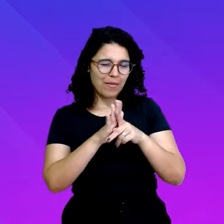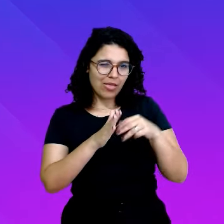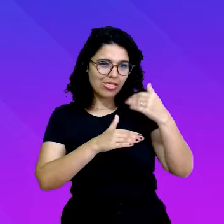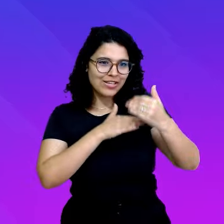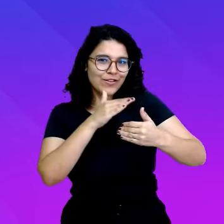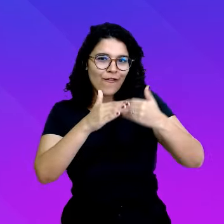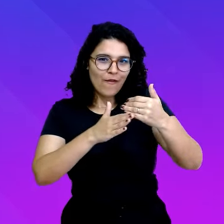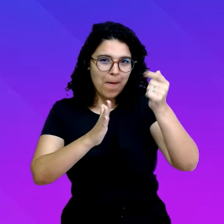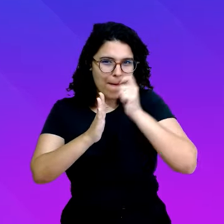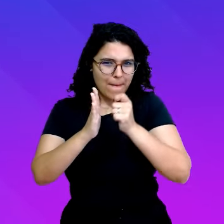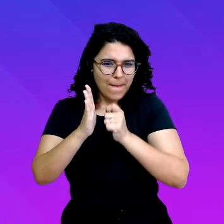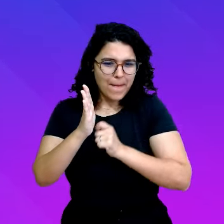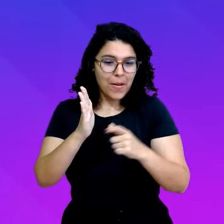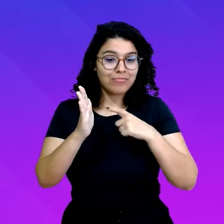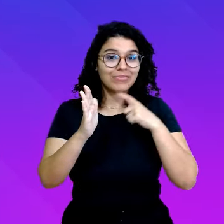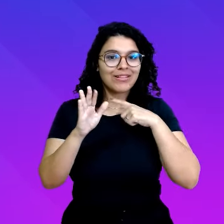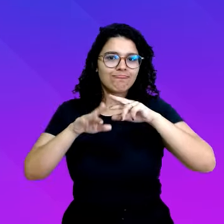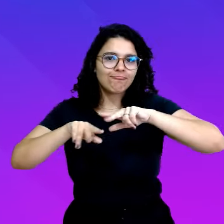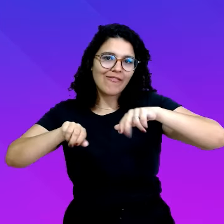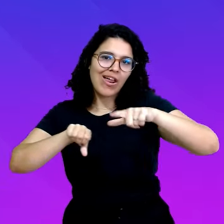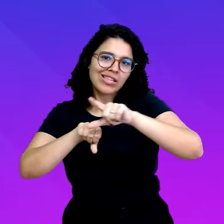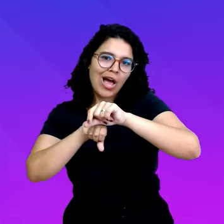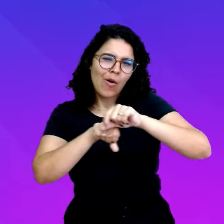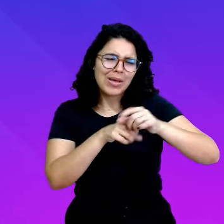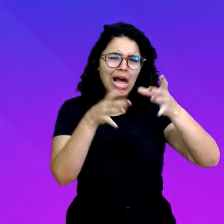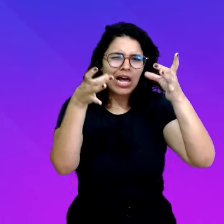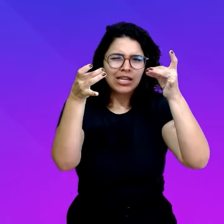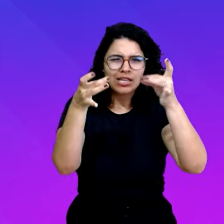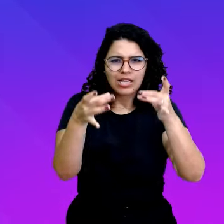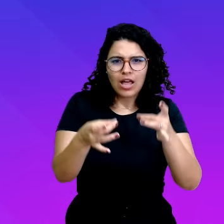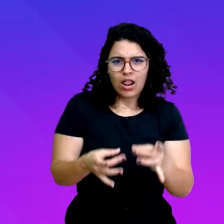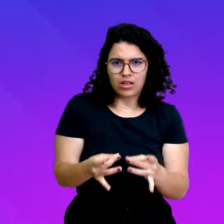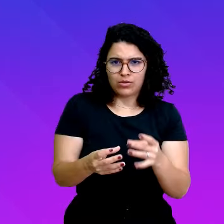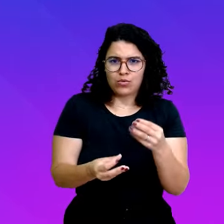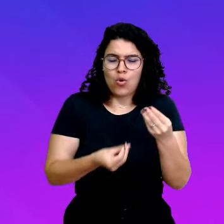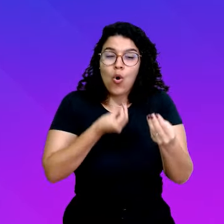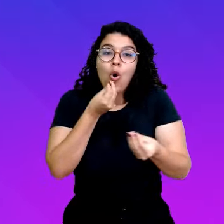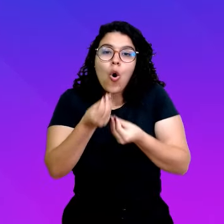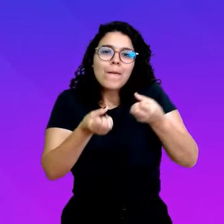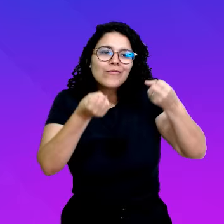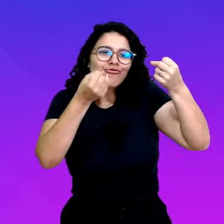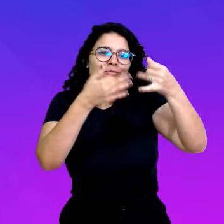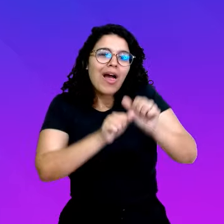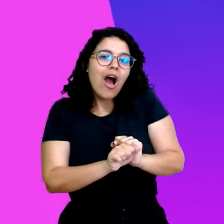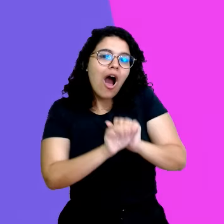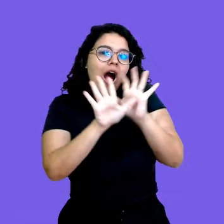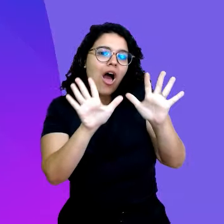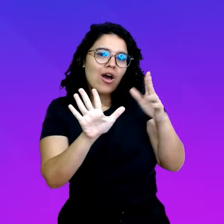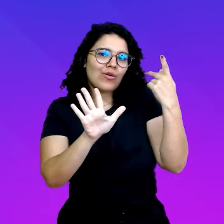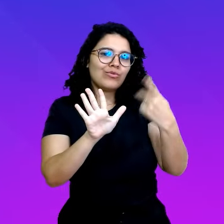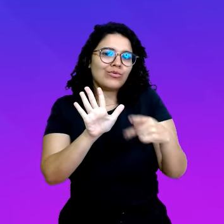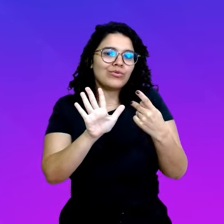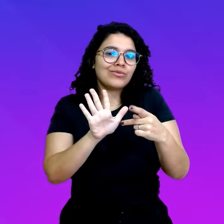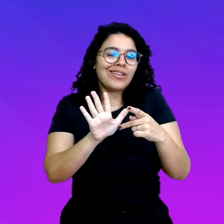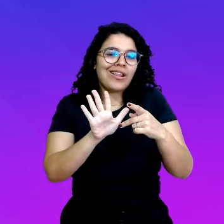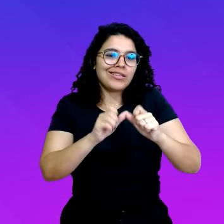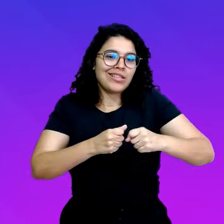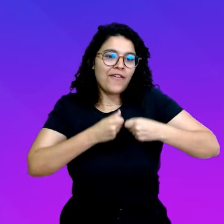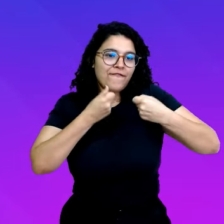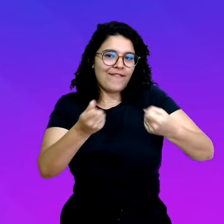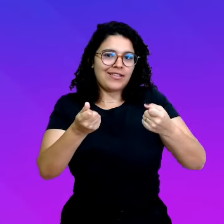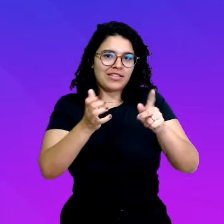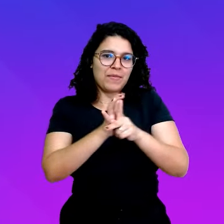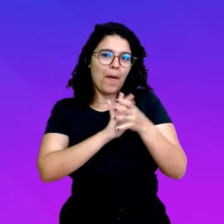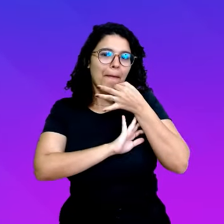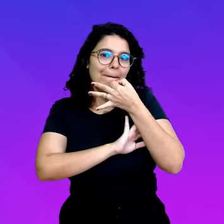encontramos os argumentos em detalhes, mostrando como eles sustentam a tese. Na conclusão,